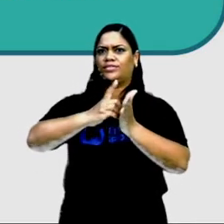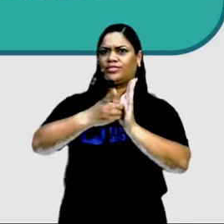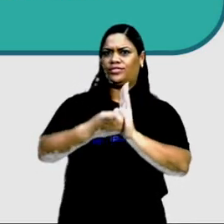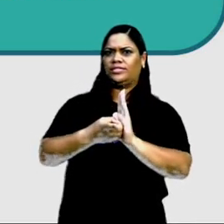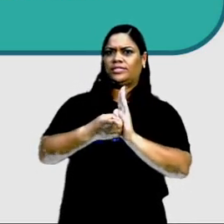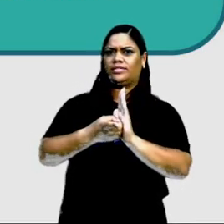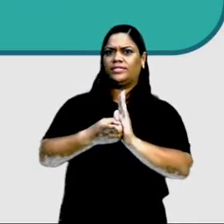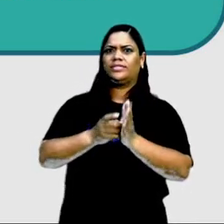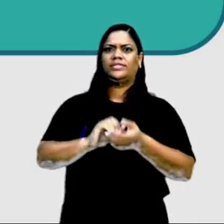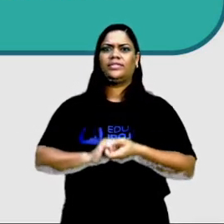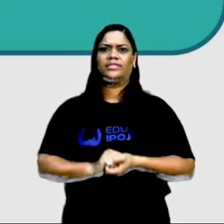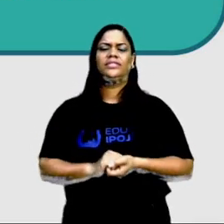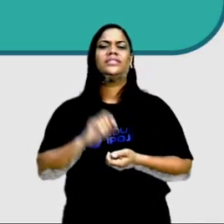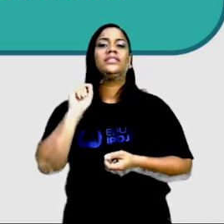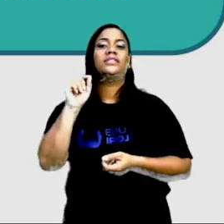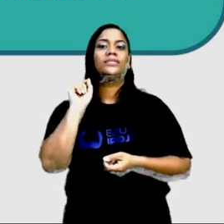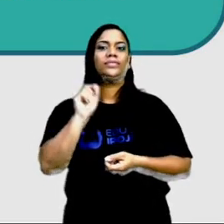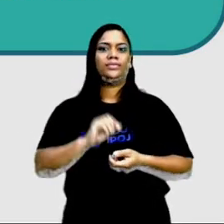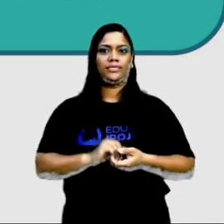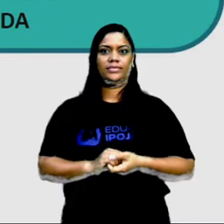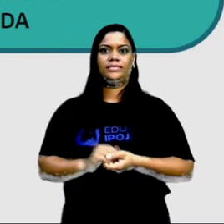publicidade ou é propaganda?